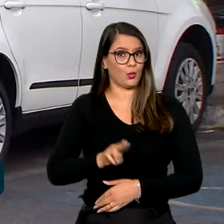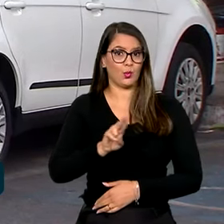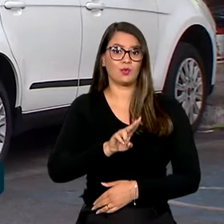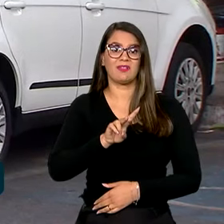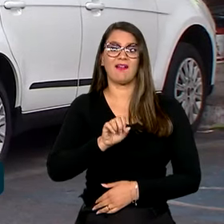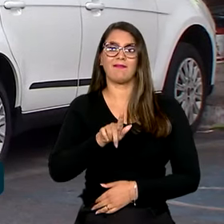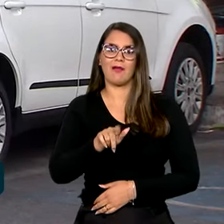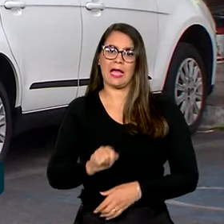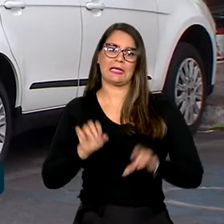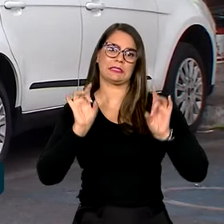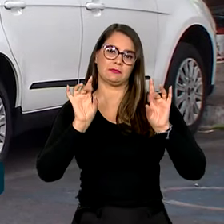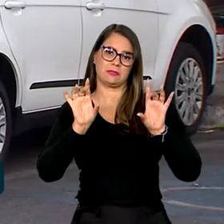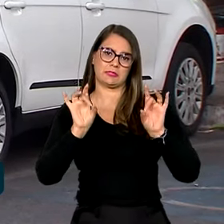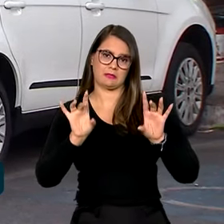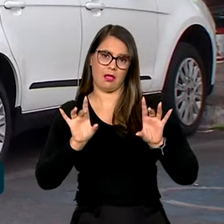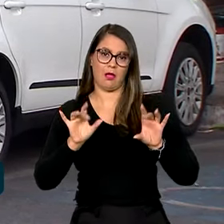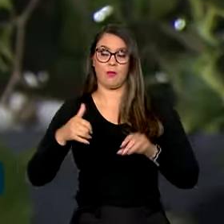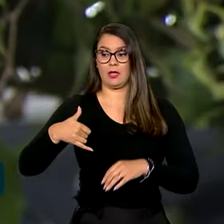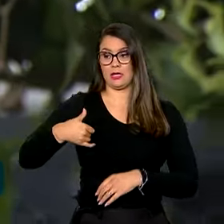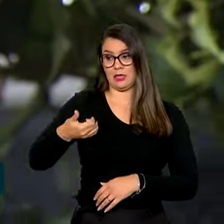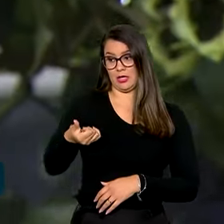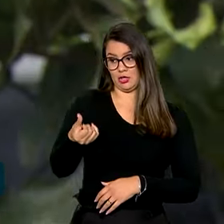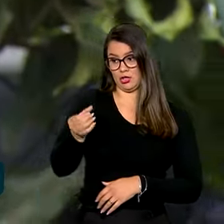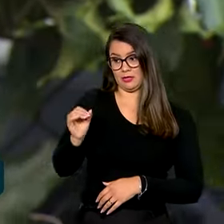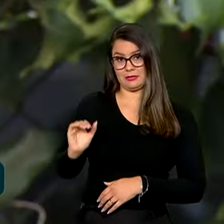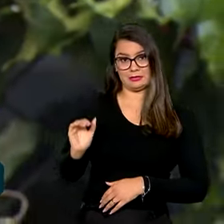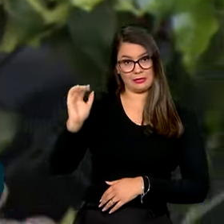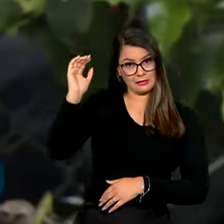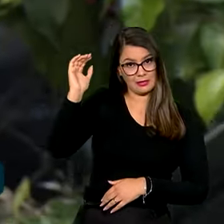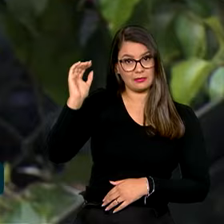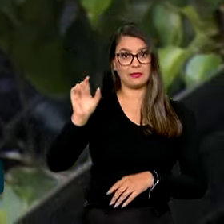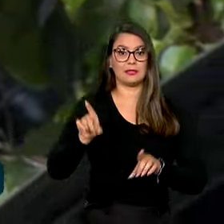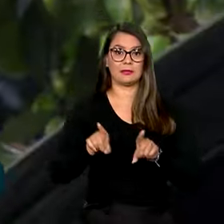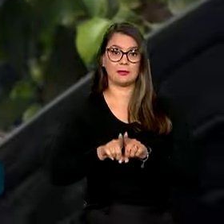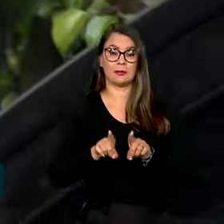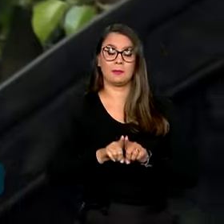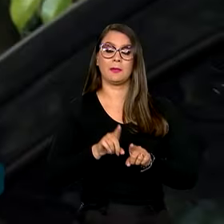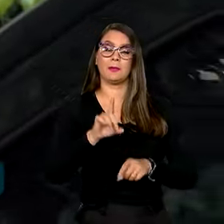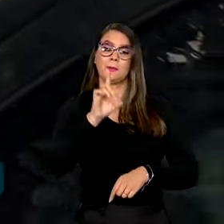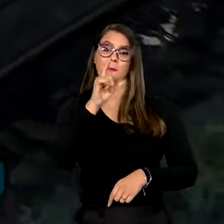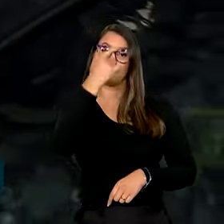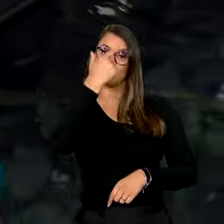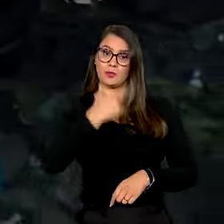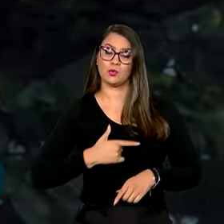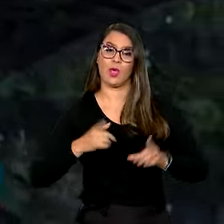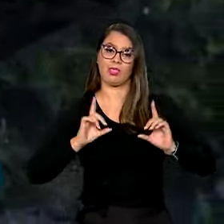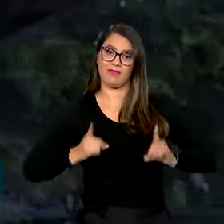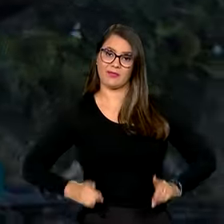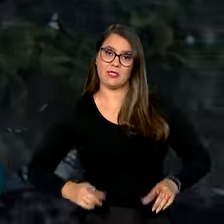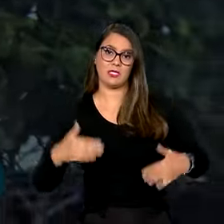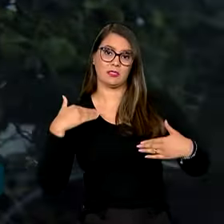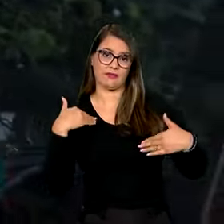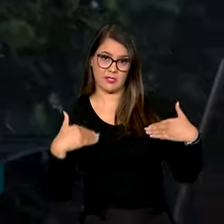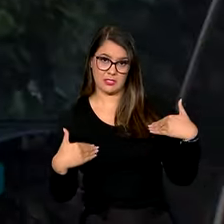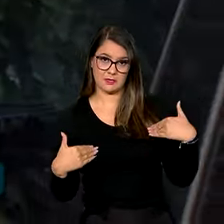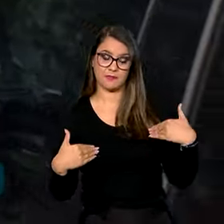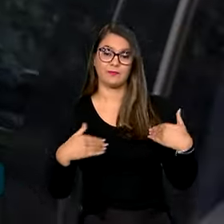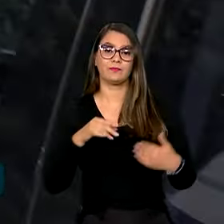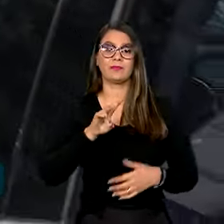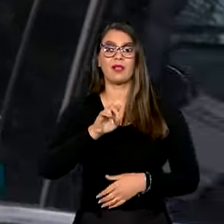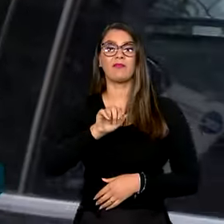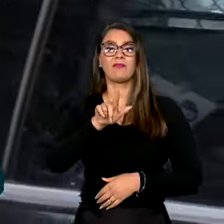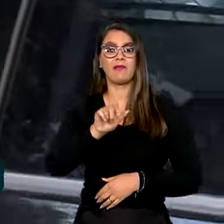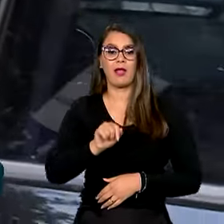especiais, tanto para maiores de 60 anos, quanto para pessoas com deficiência física. As vagas são